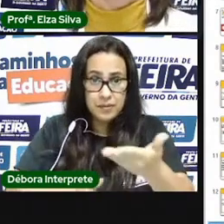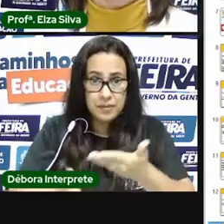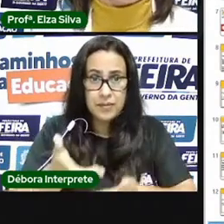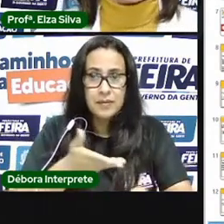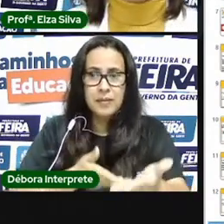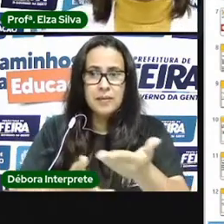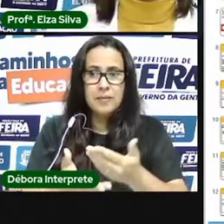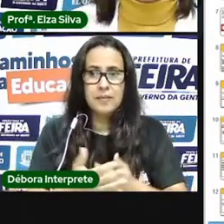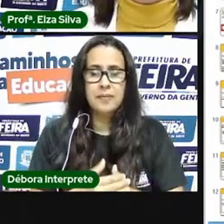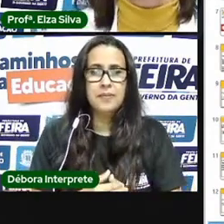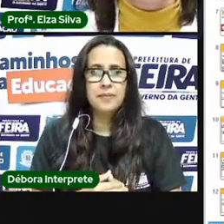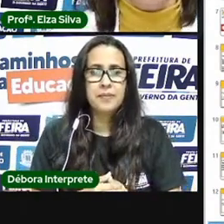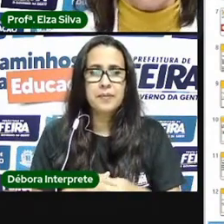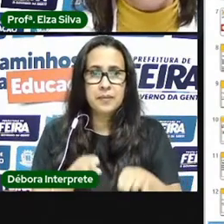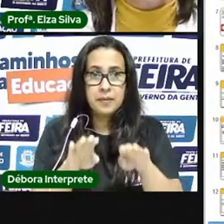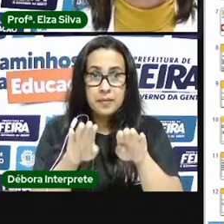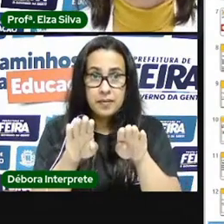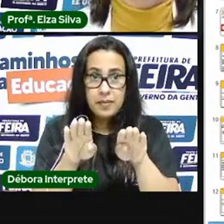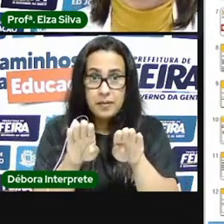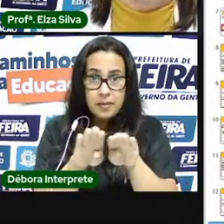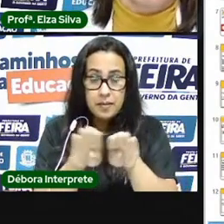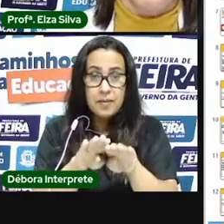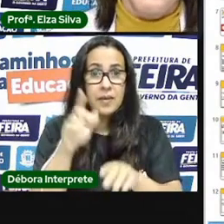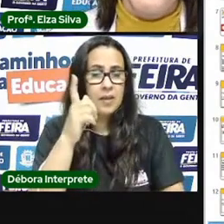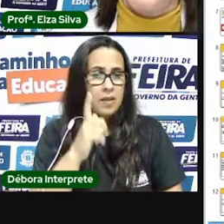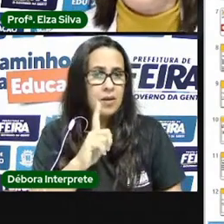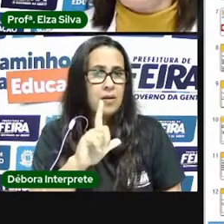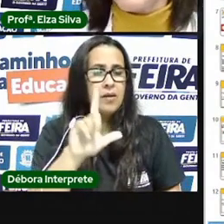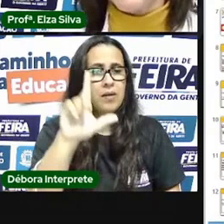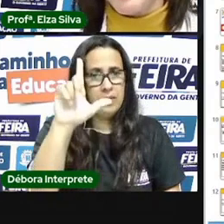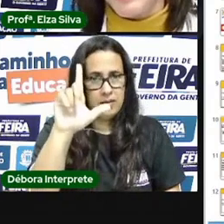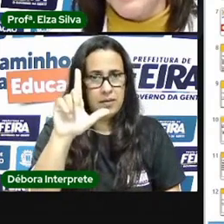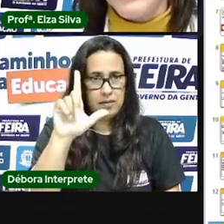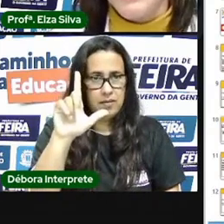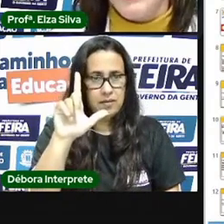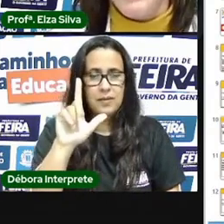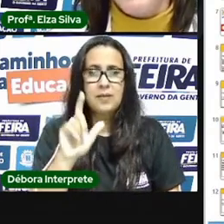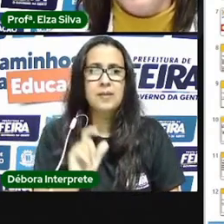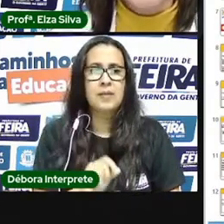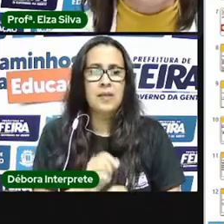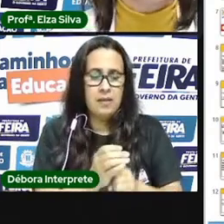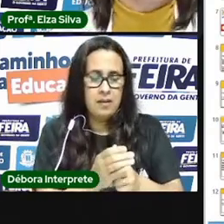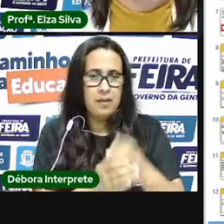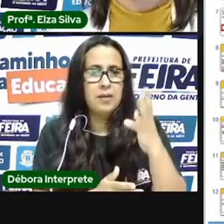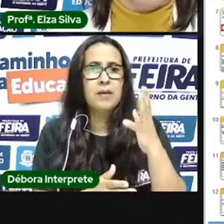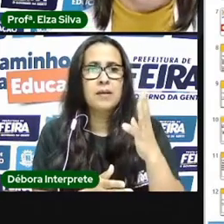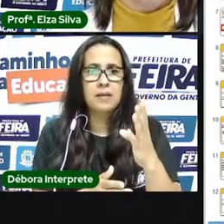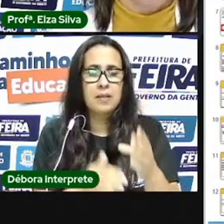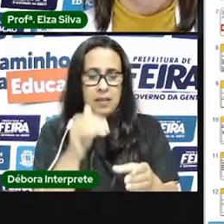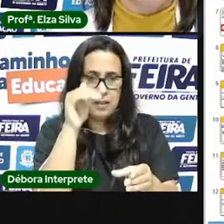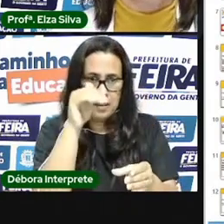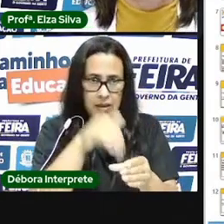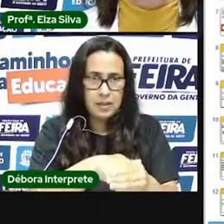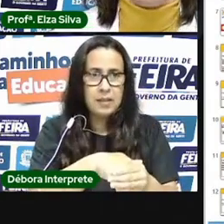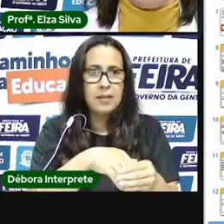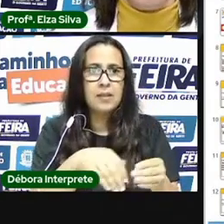há também outras manifestações de elementos artísticos que nós podemos encontrar em